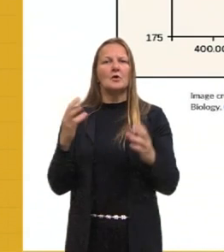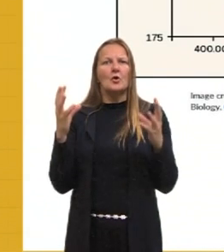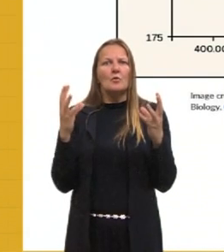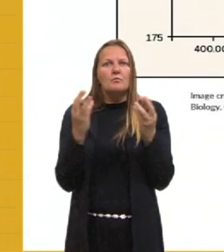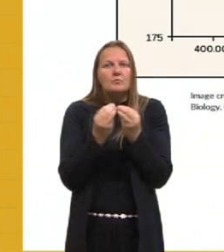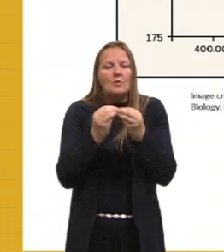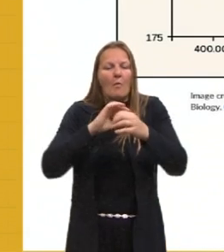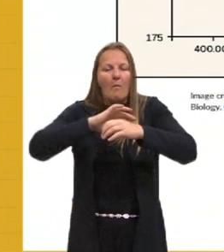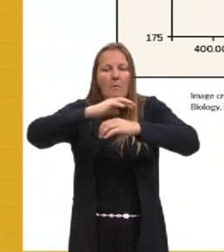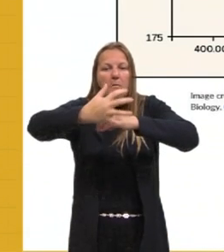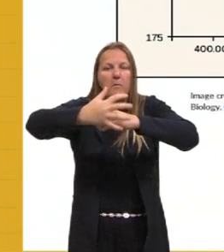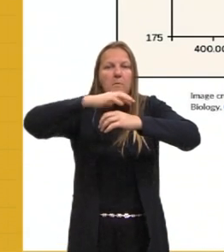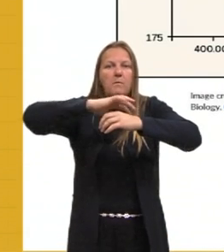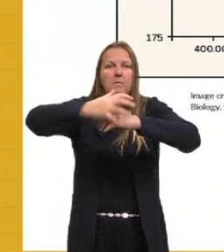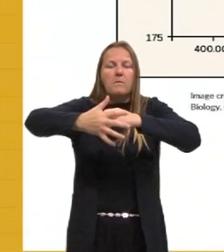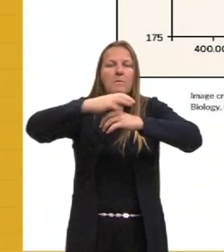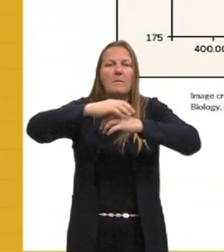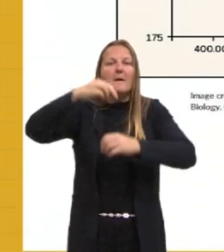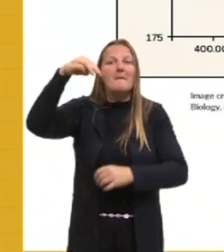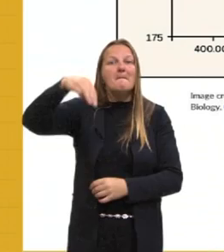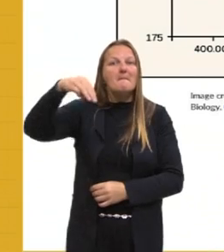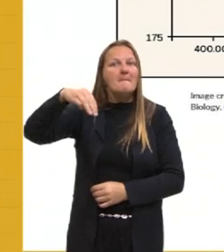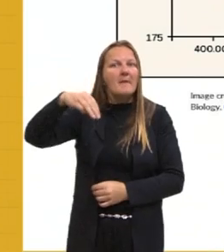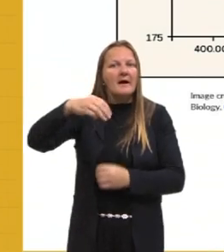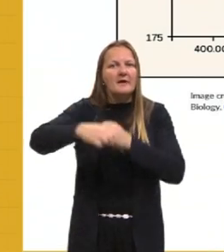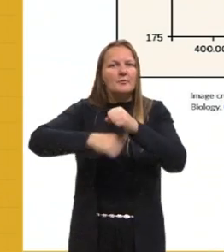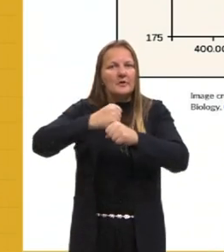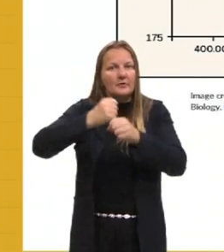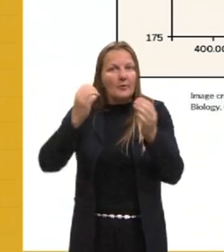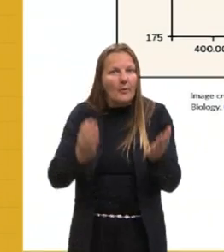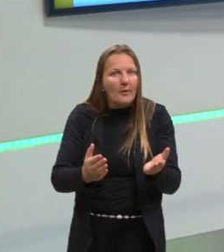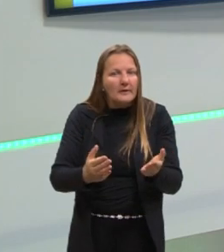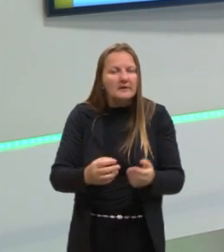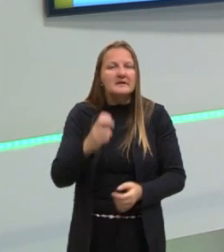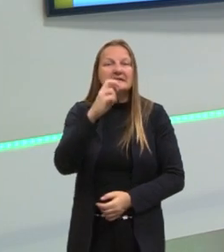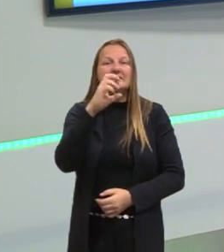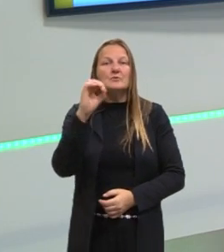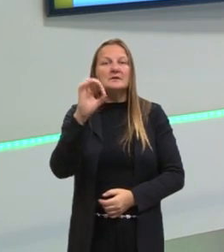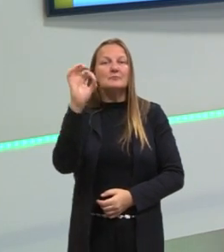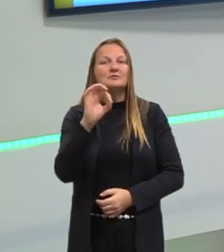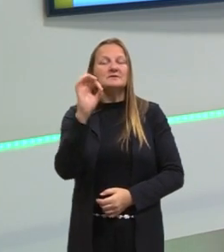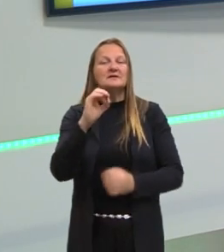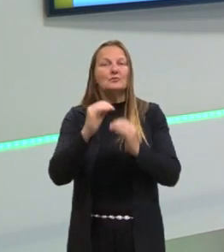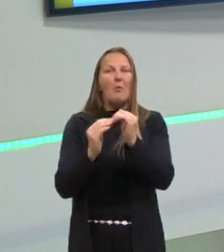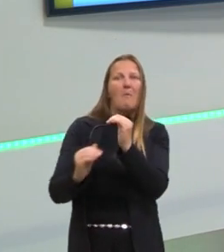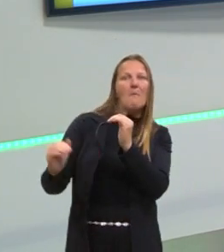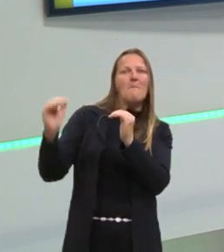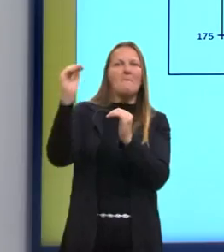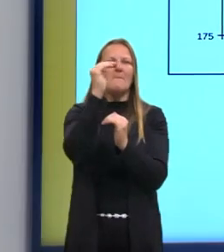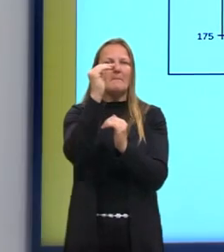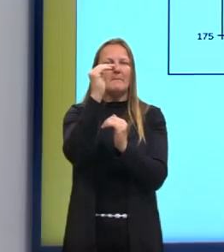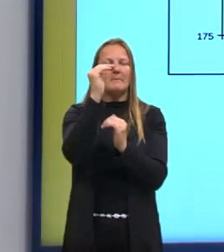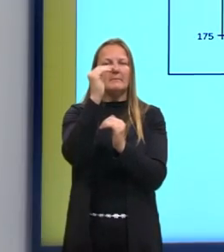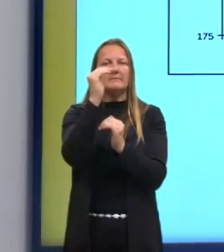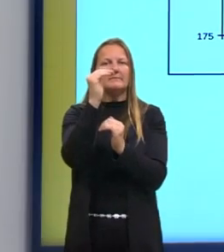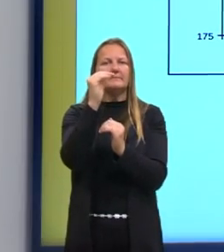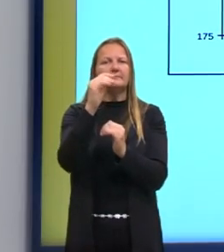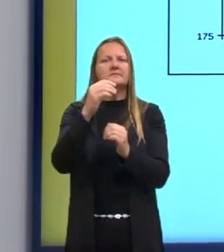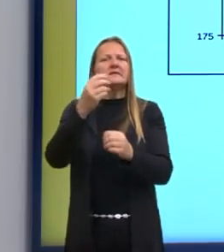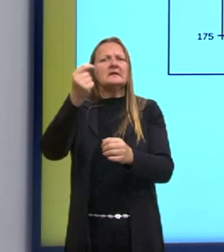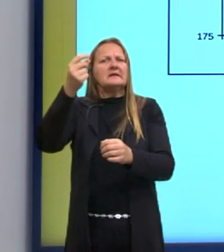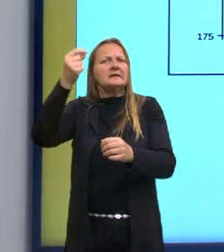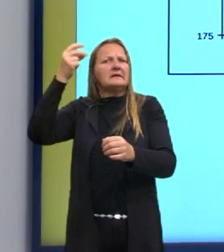atmosfera atingiu, em maio desse ano, um nível 50% superior ao da era